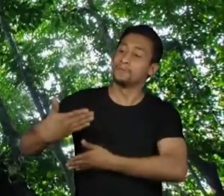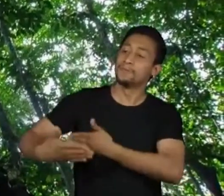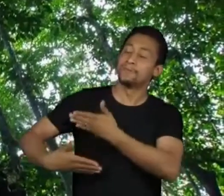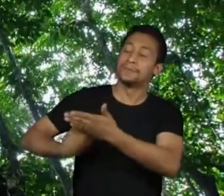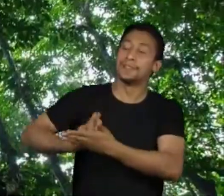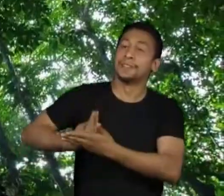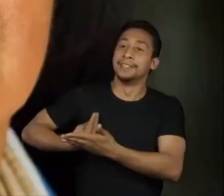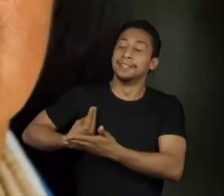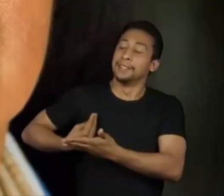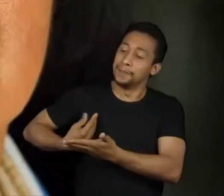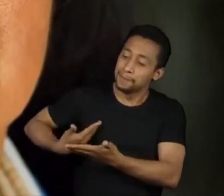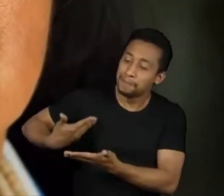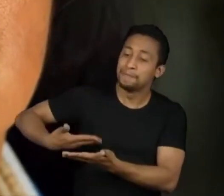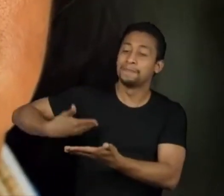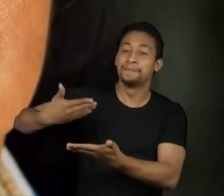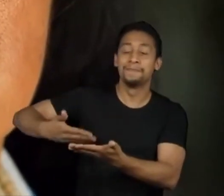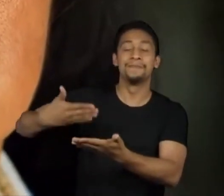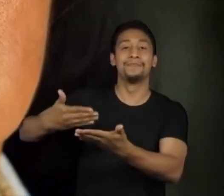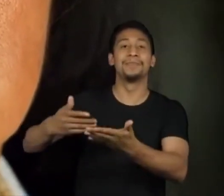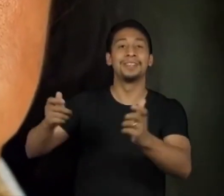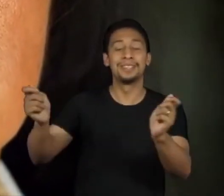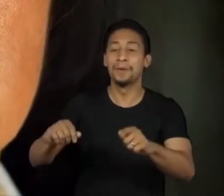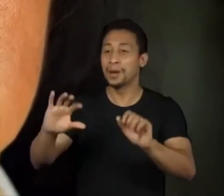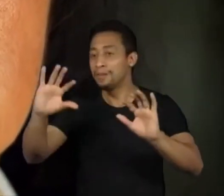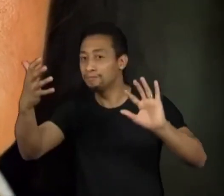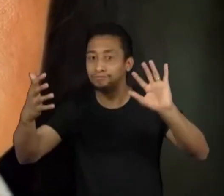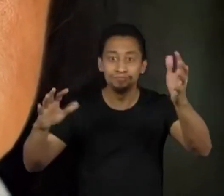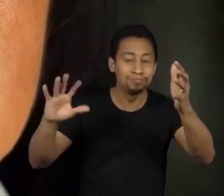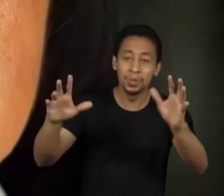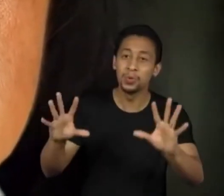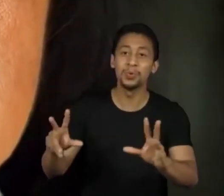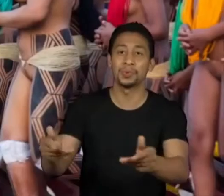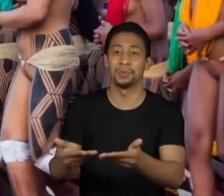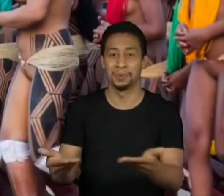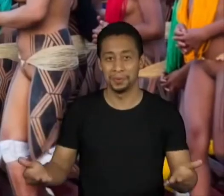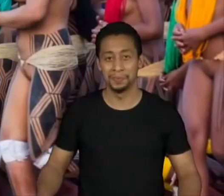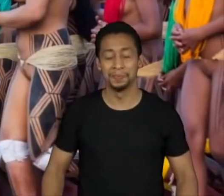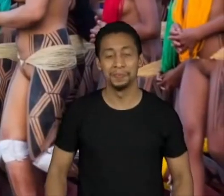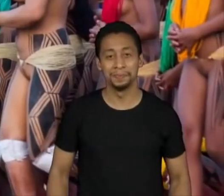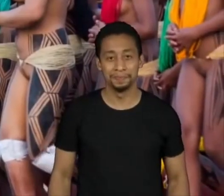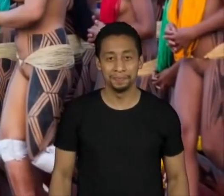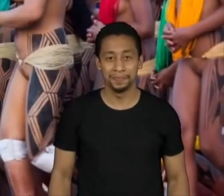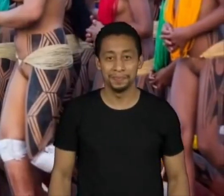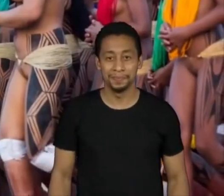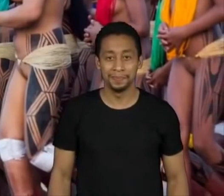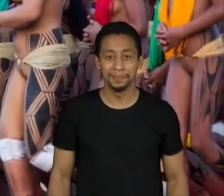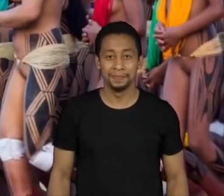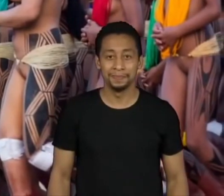saída para tudo o que a gente está procurando. Então, lá, vamos